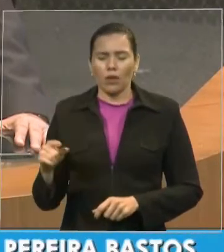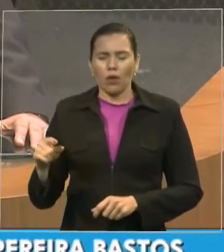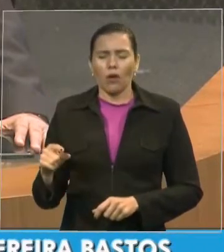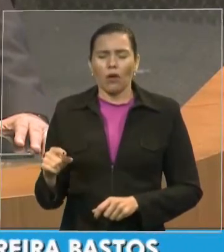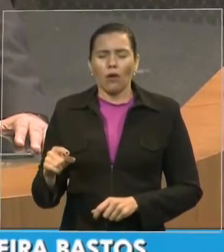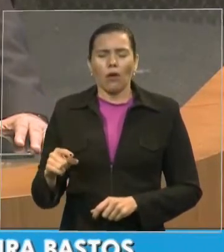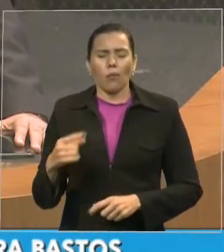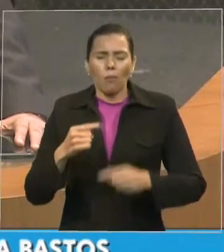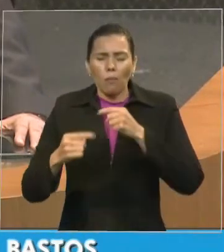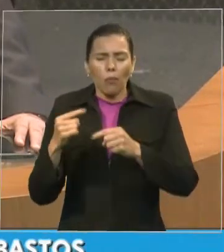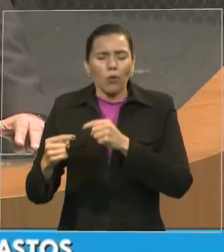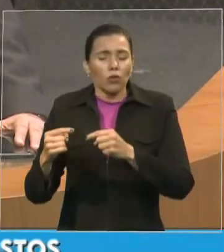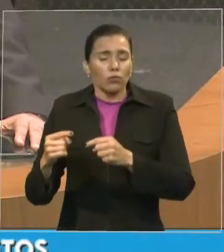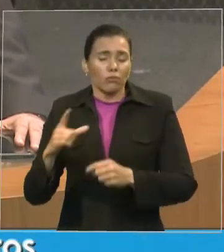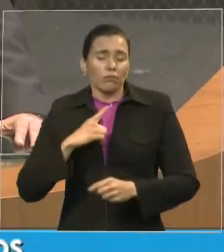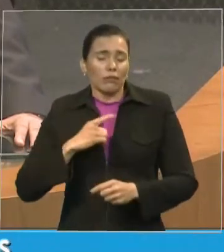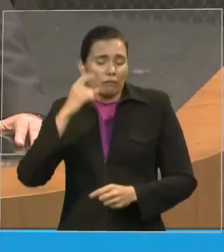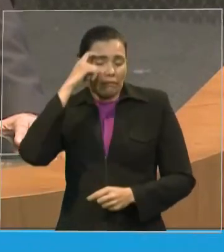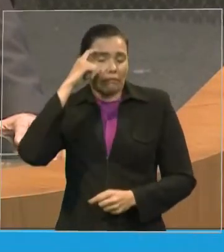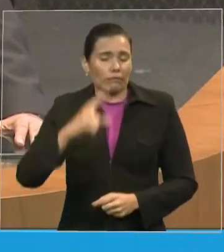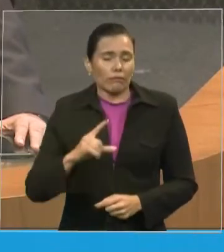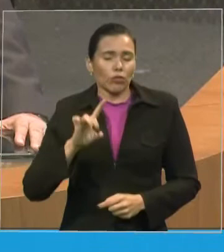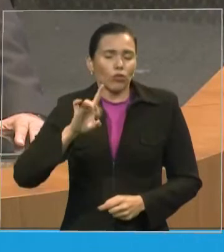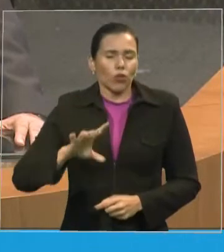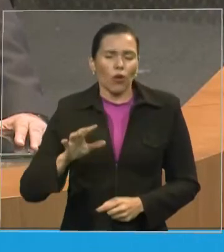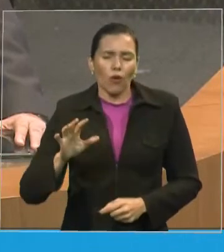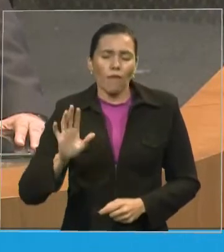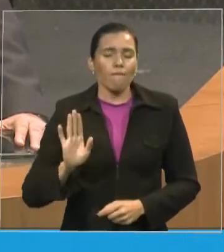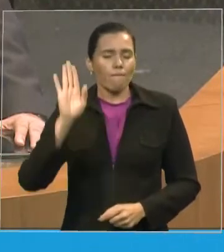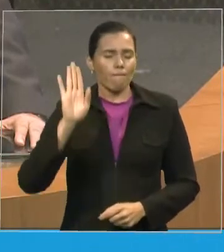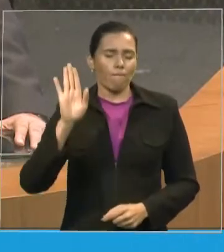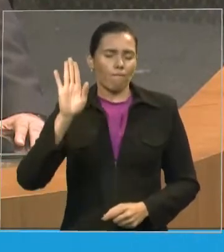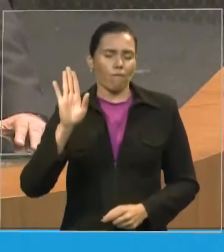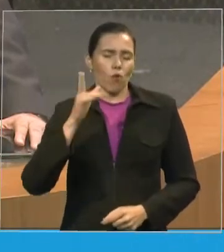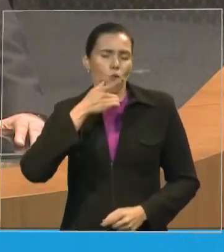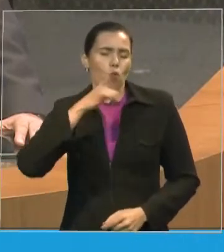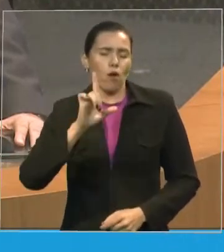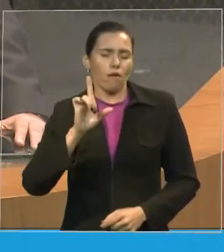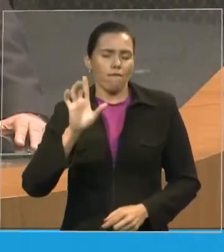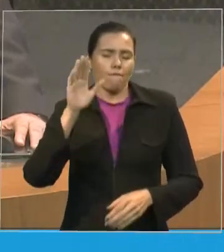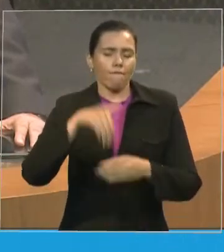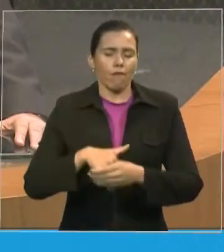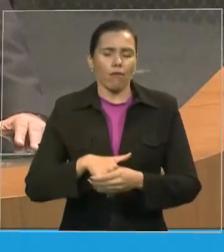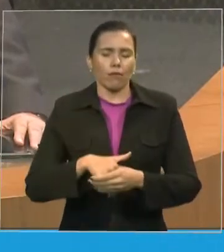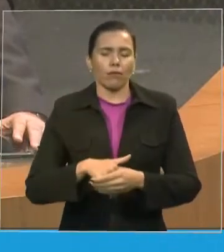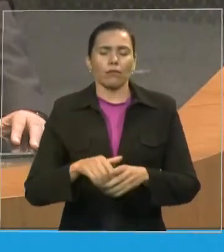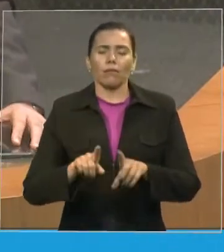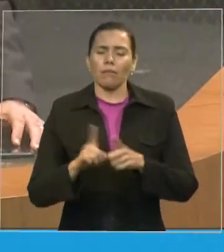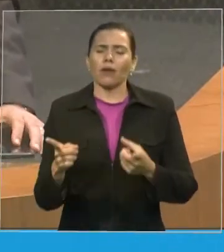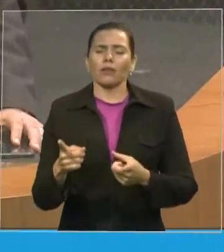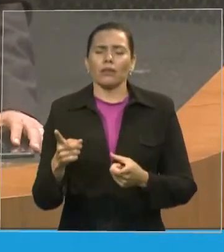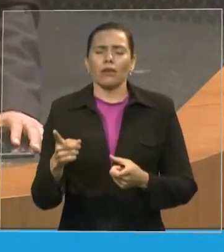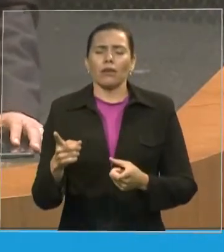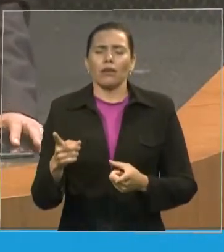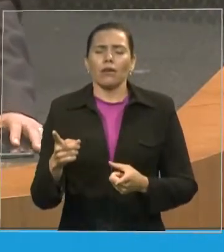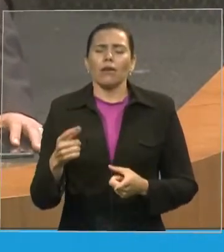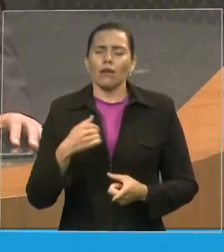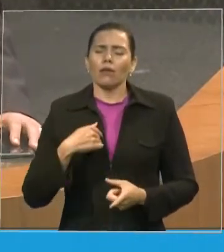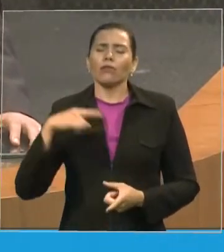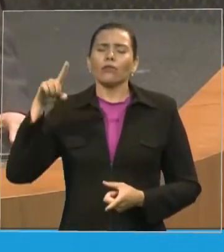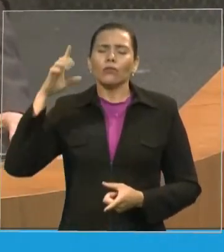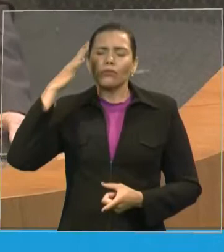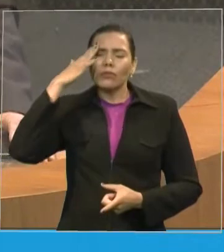sentimentos família eu te suplico por saúde para eles suplico senhor que a tua benção